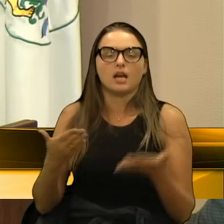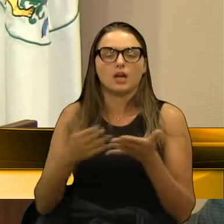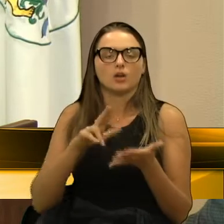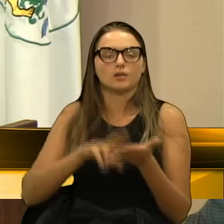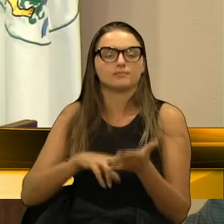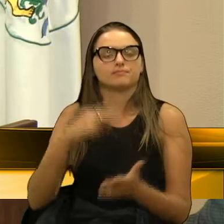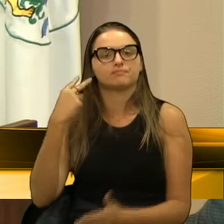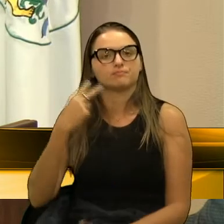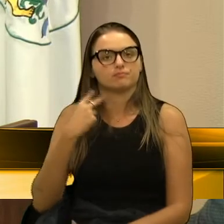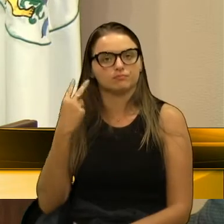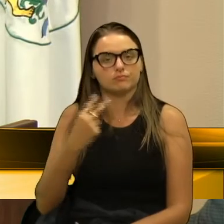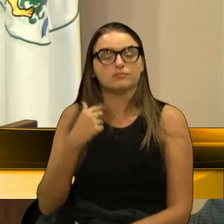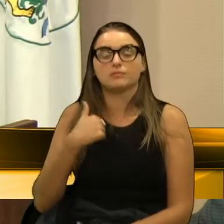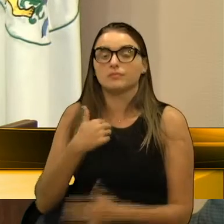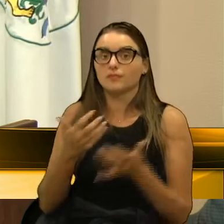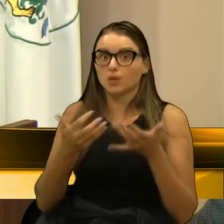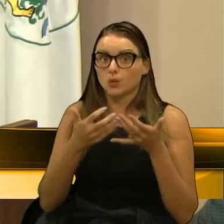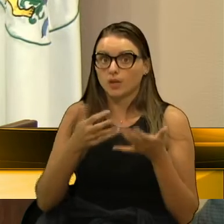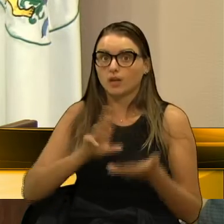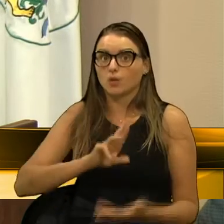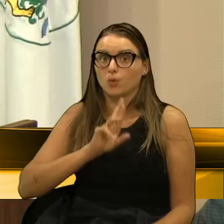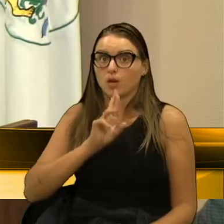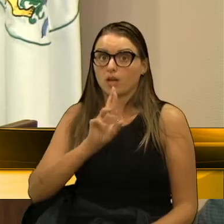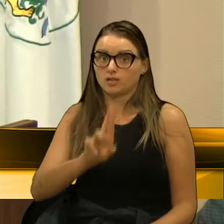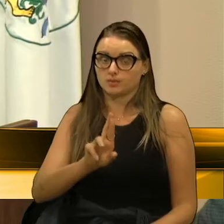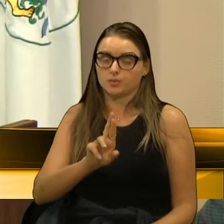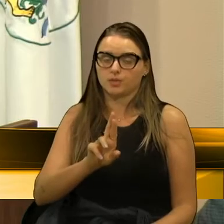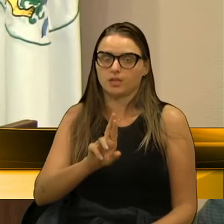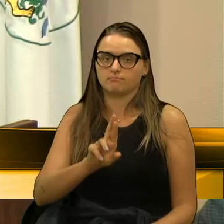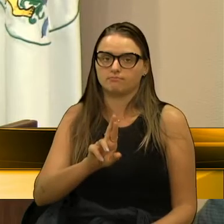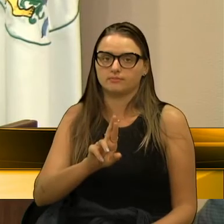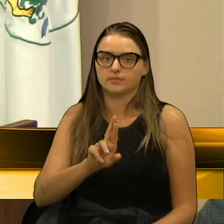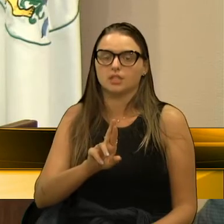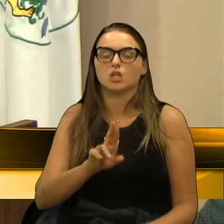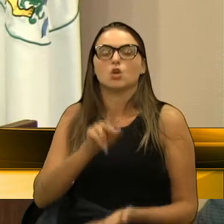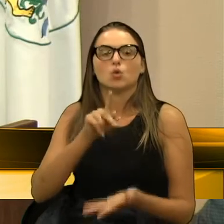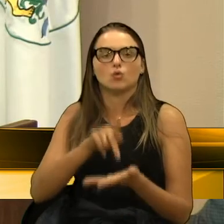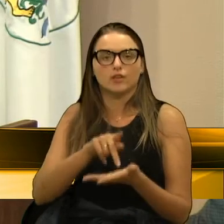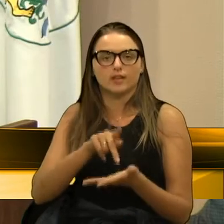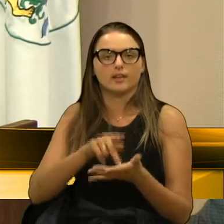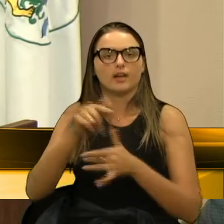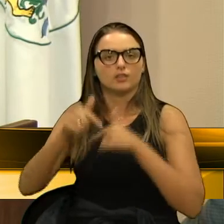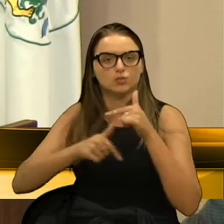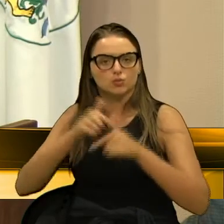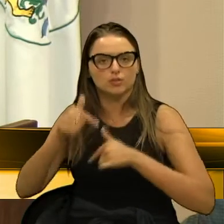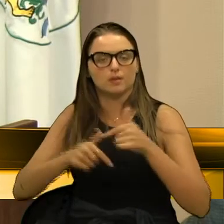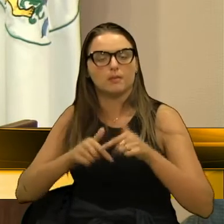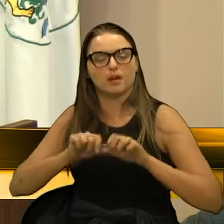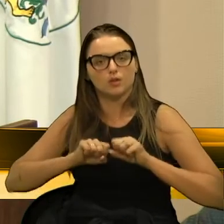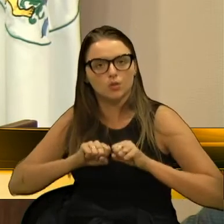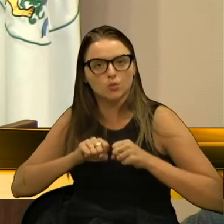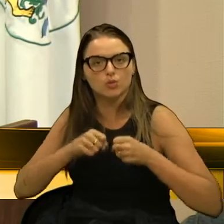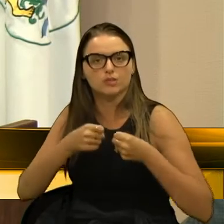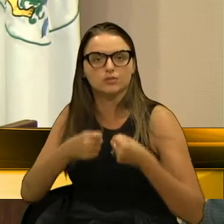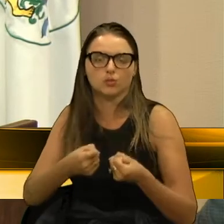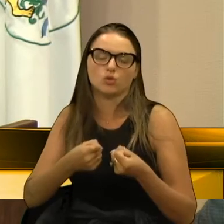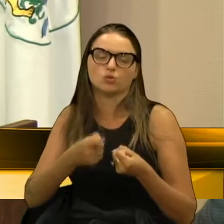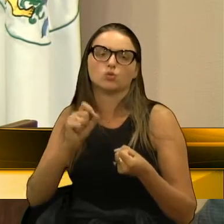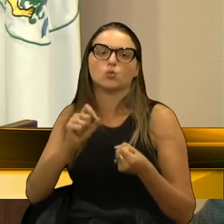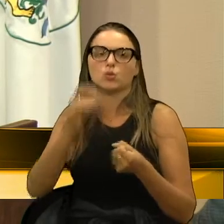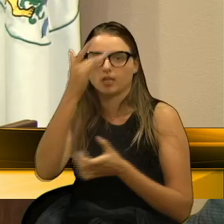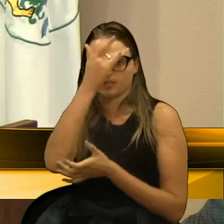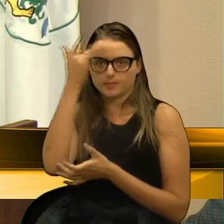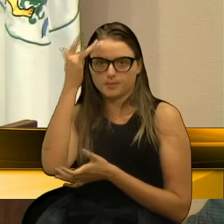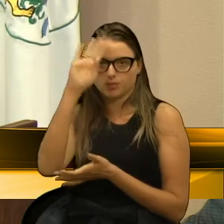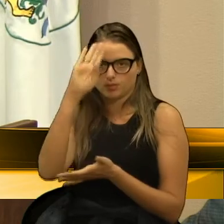Quero retribuir com honestidade, com trabalho e com muita dedicação essa confiança em